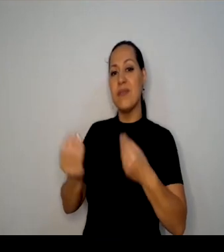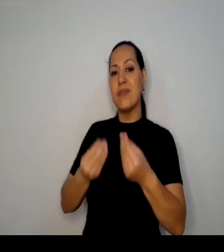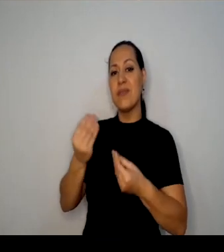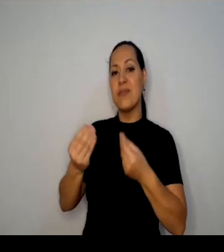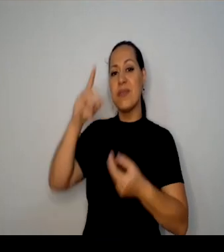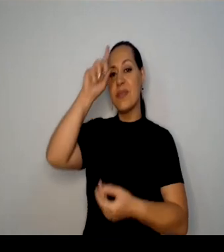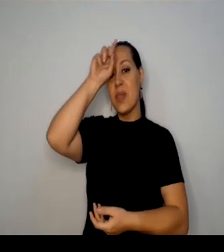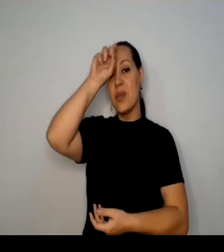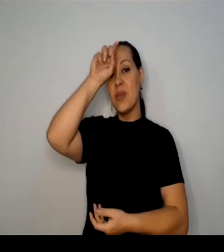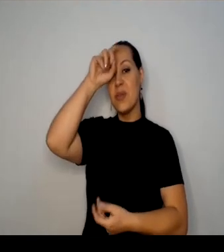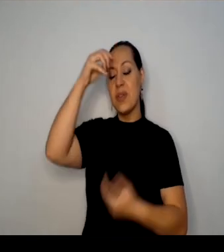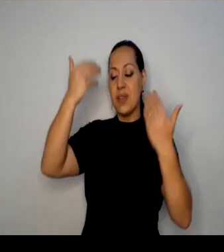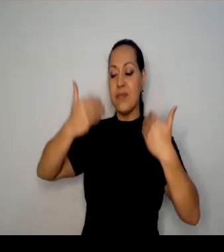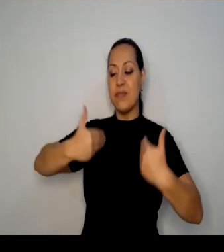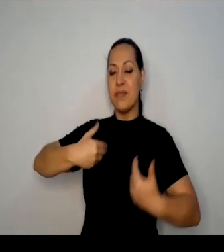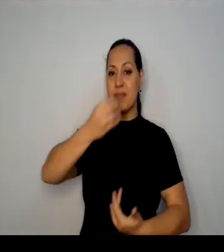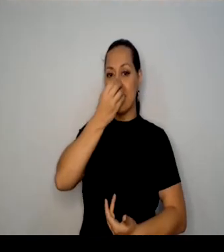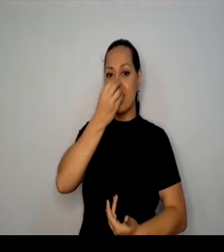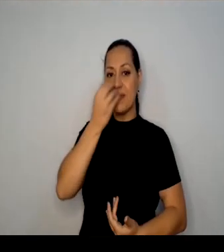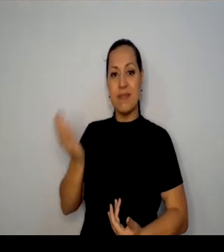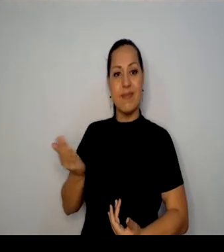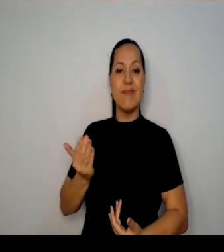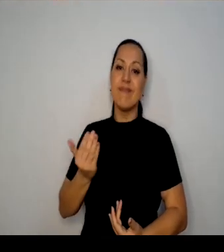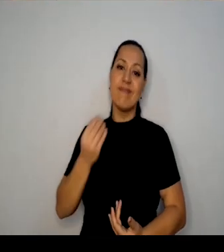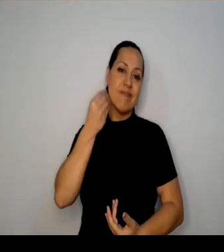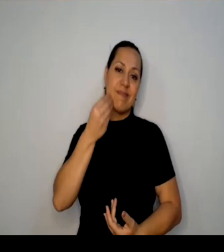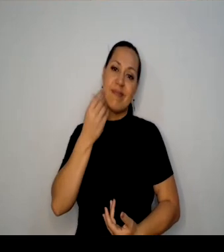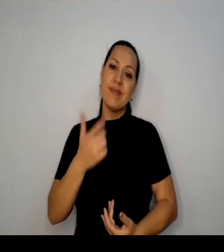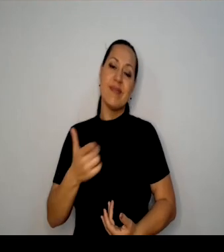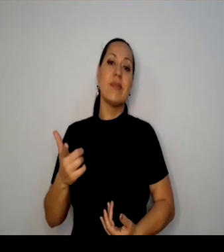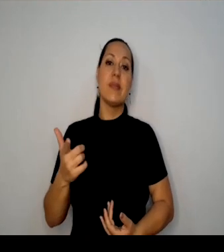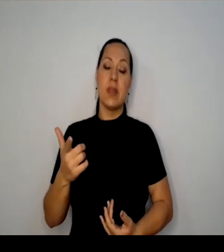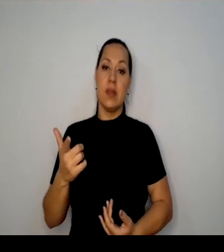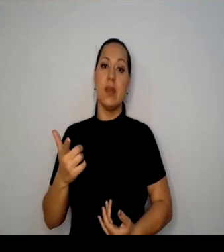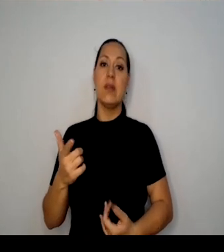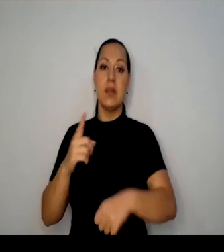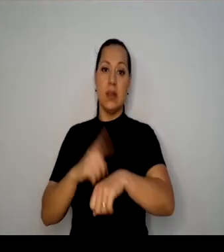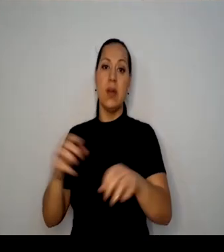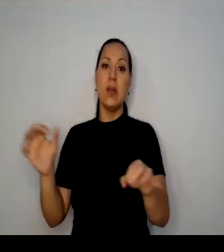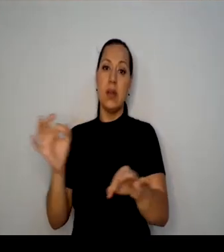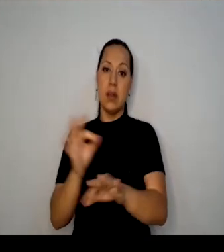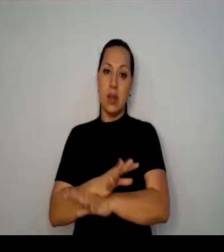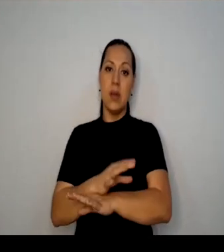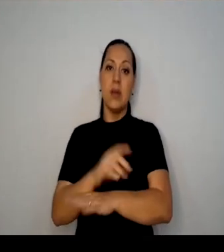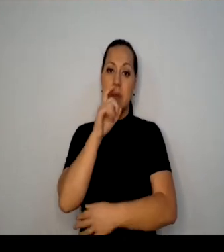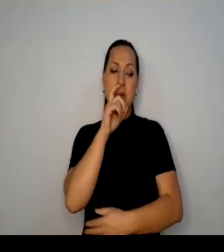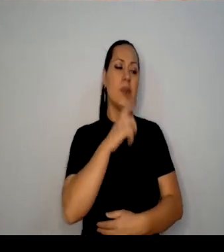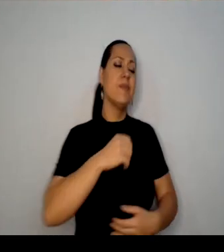ser, exercer o seu ofício. Ao sair de lá, ele agradeceu muito a gente por a gente ter